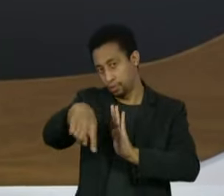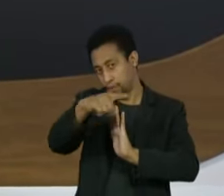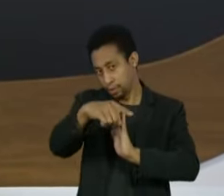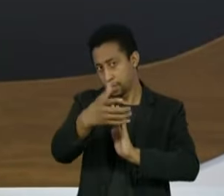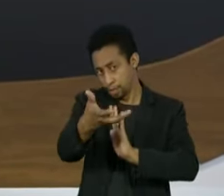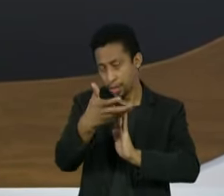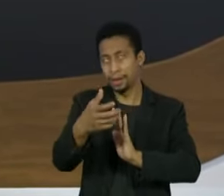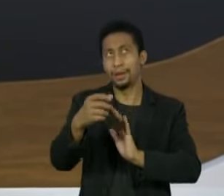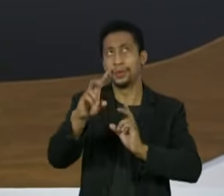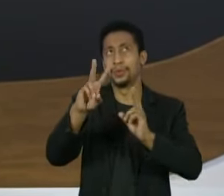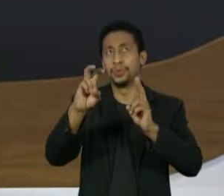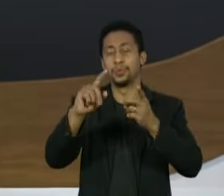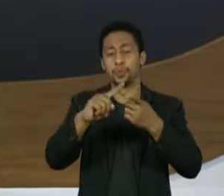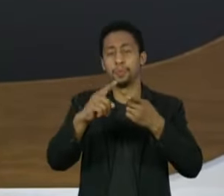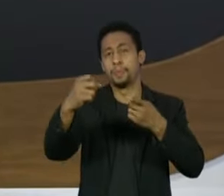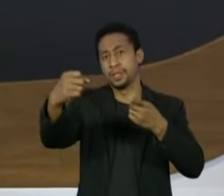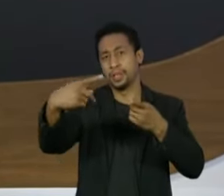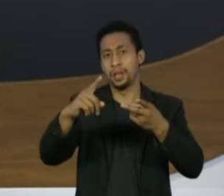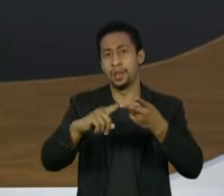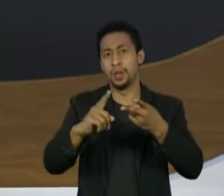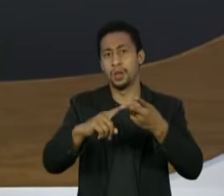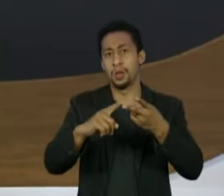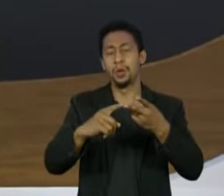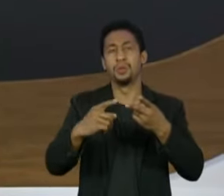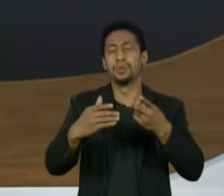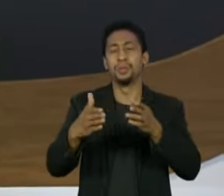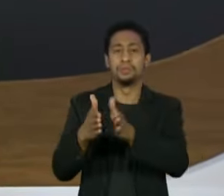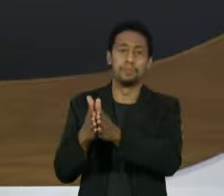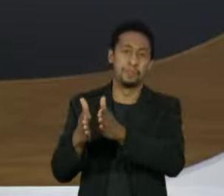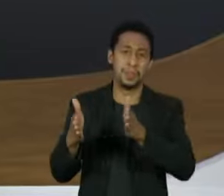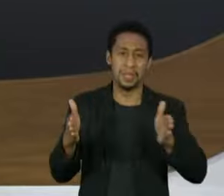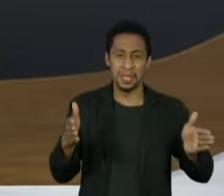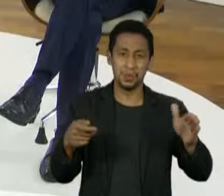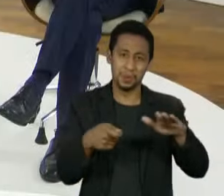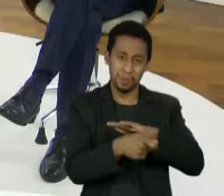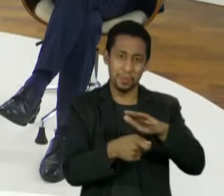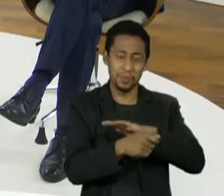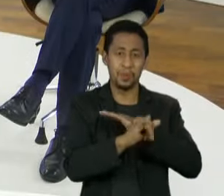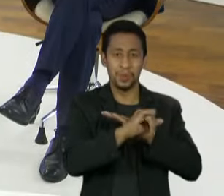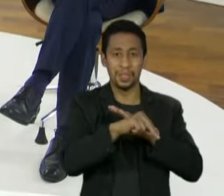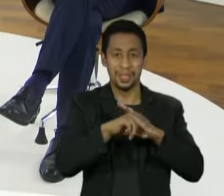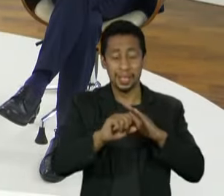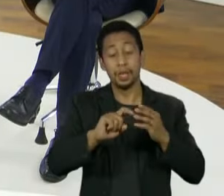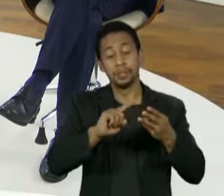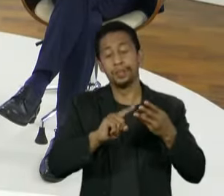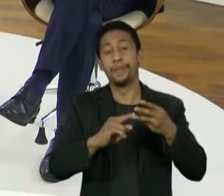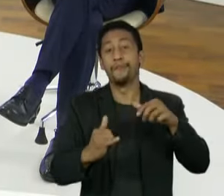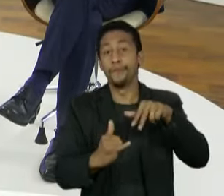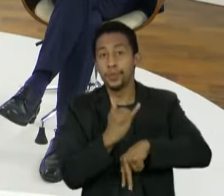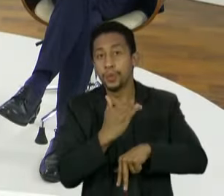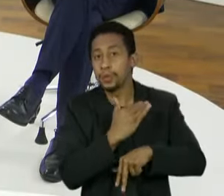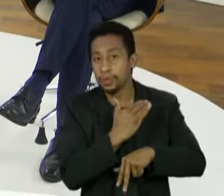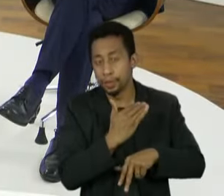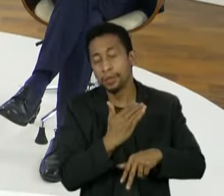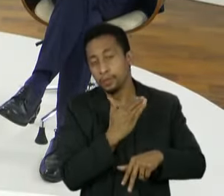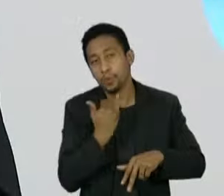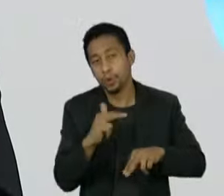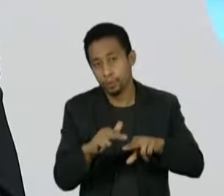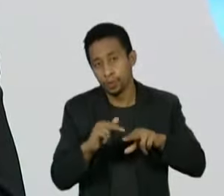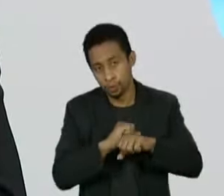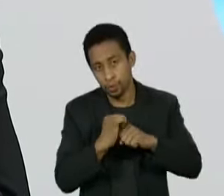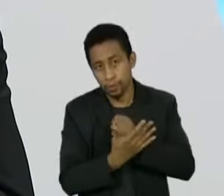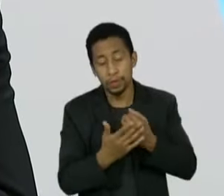pensão, para aposentadoria por invalidez, para vítimas da Covid? Eu acho que vários desses projetos têm muita